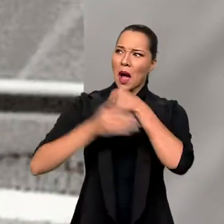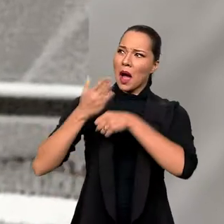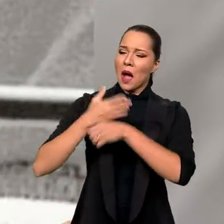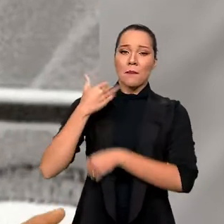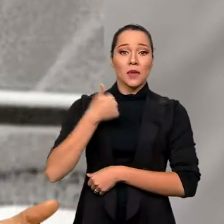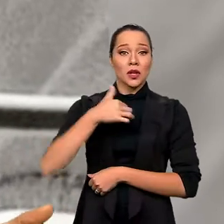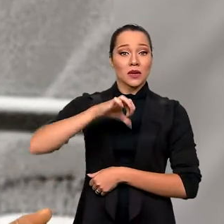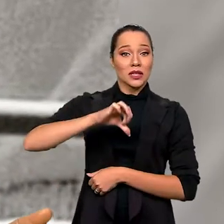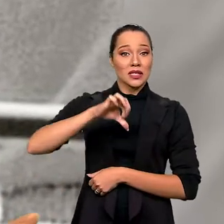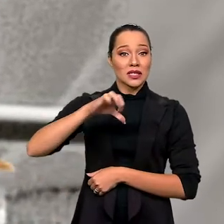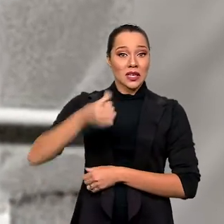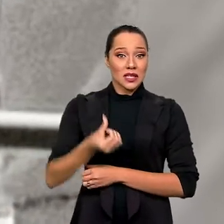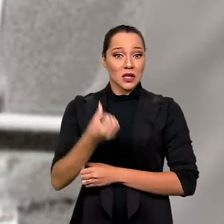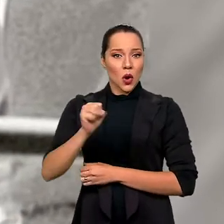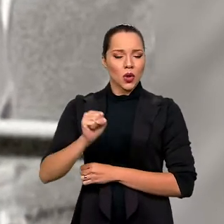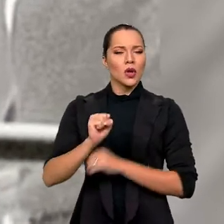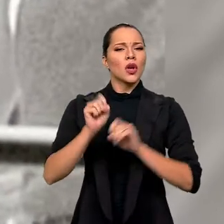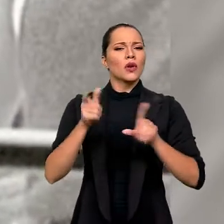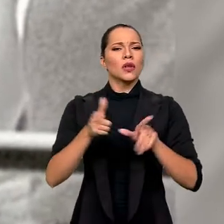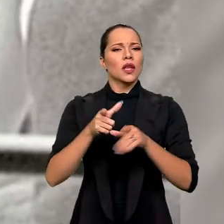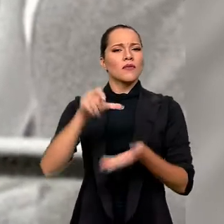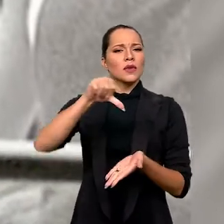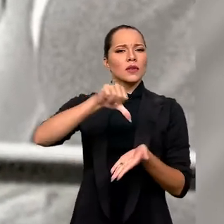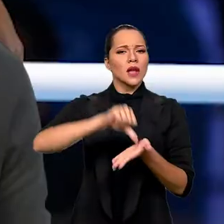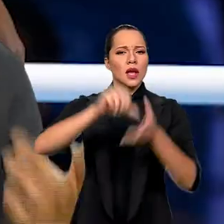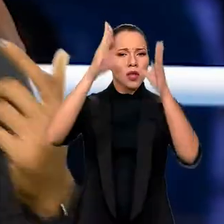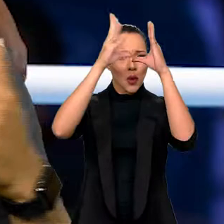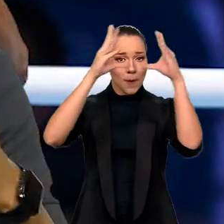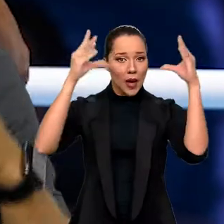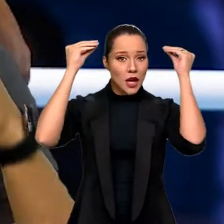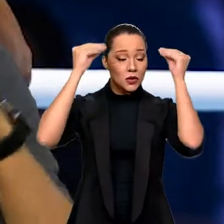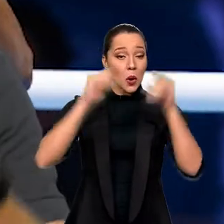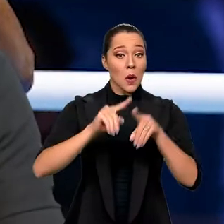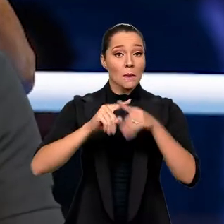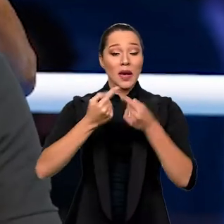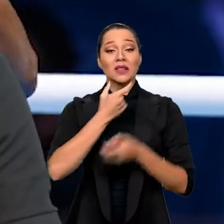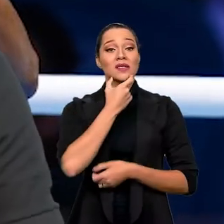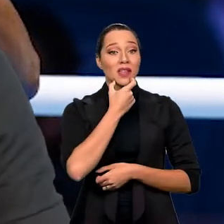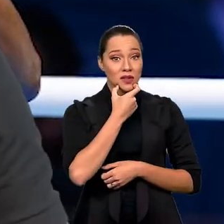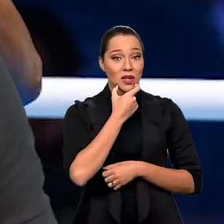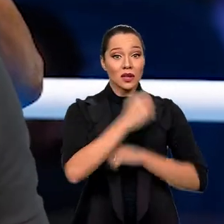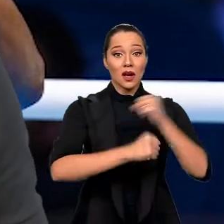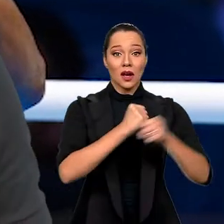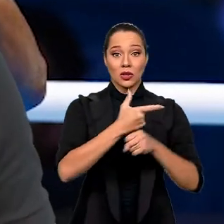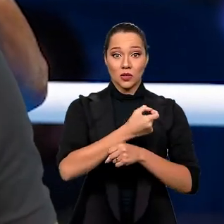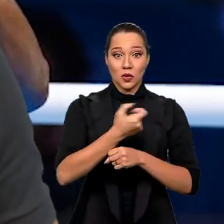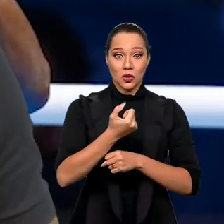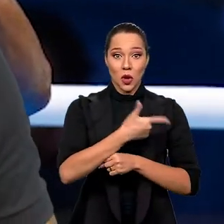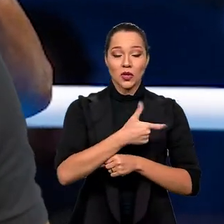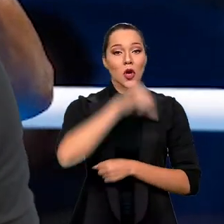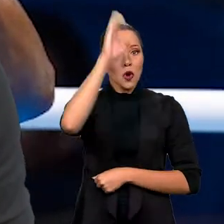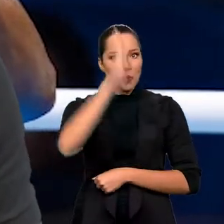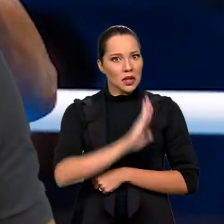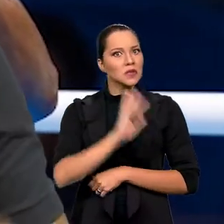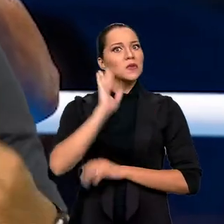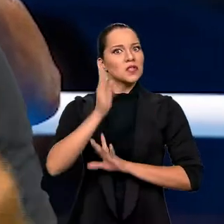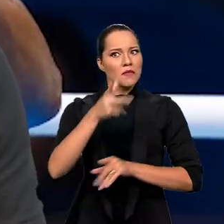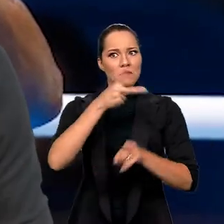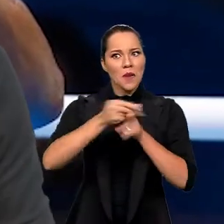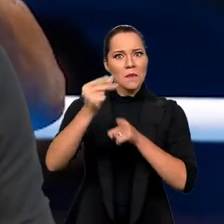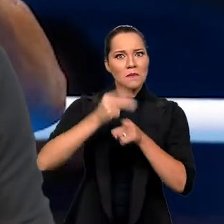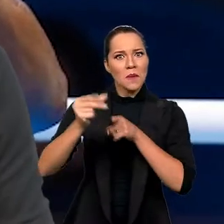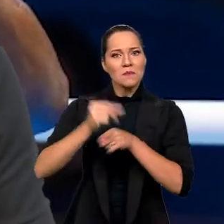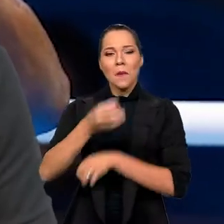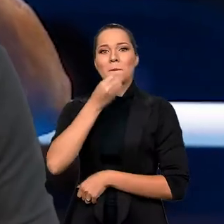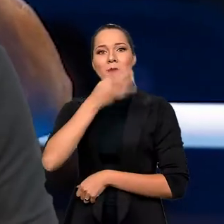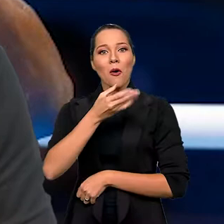68, quando disputou as Olimpíadas na Cidade do México. Mas desde Londres, em 2012, que o Brasil vem